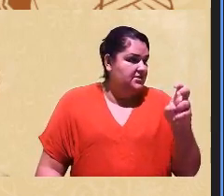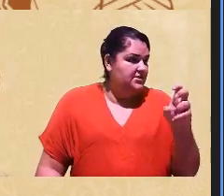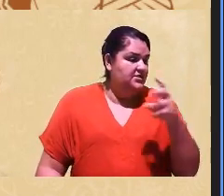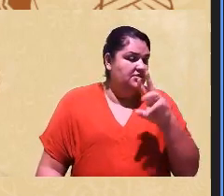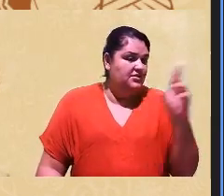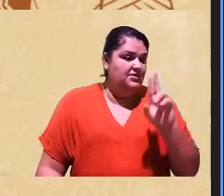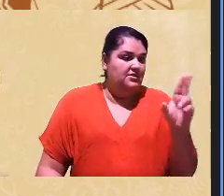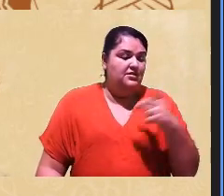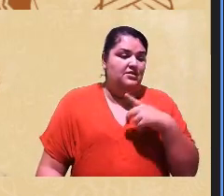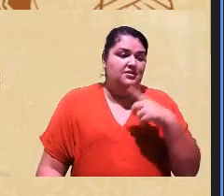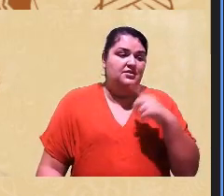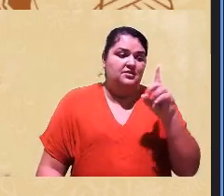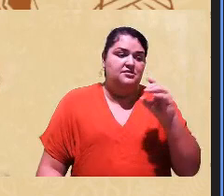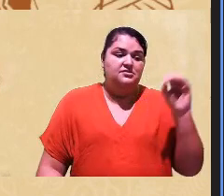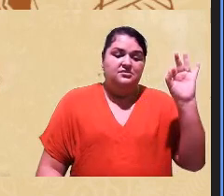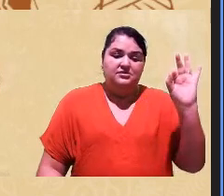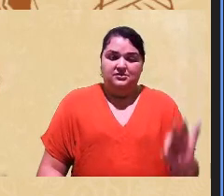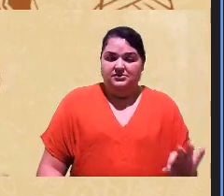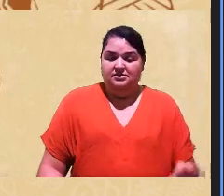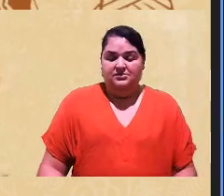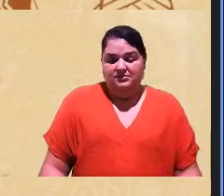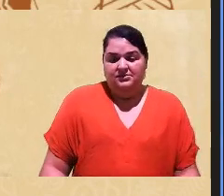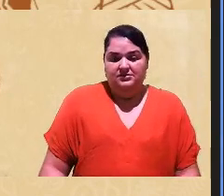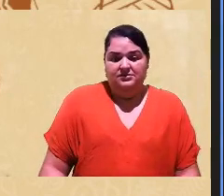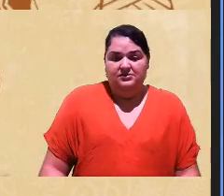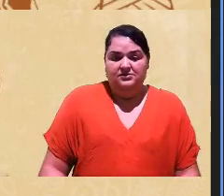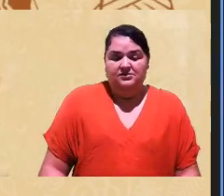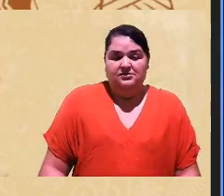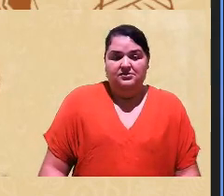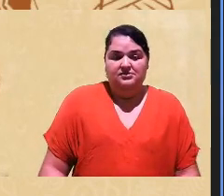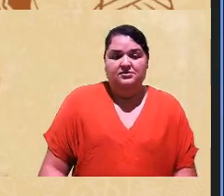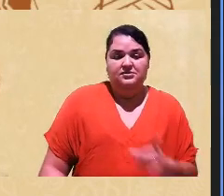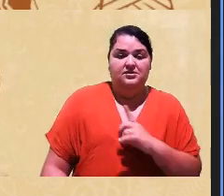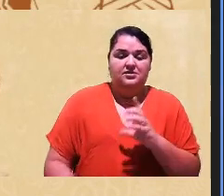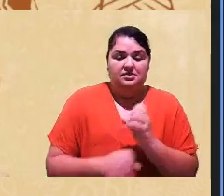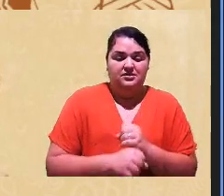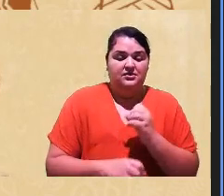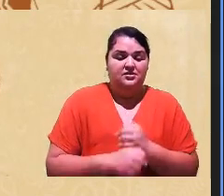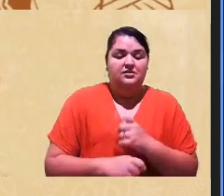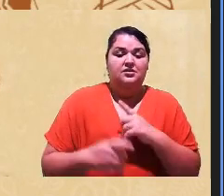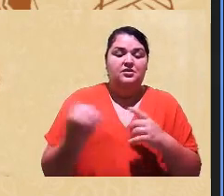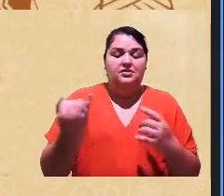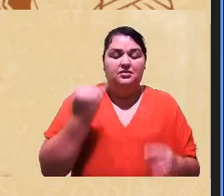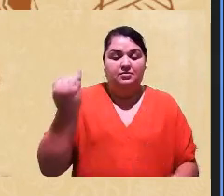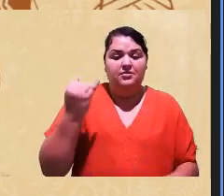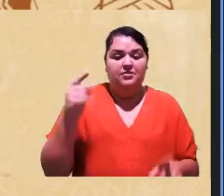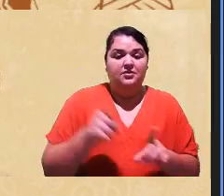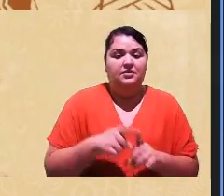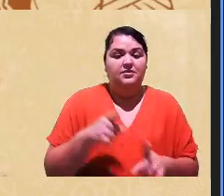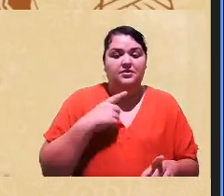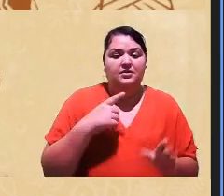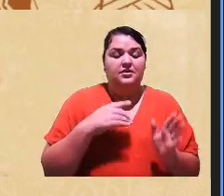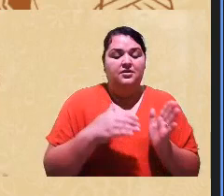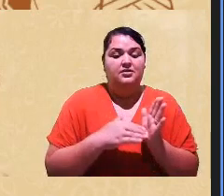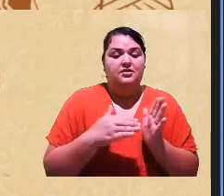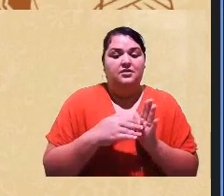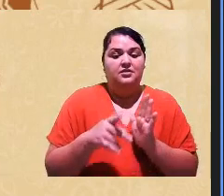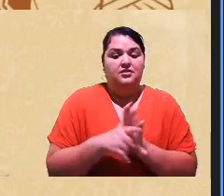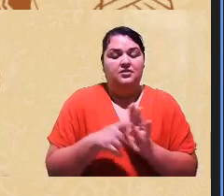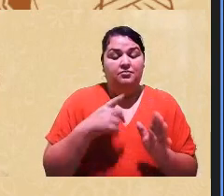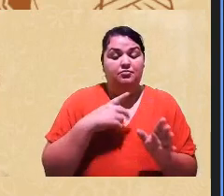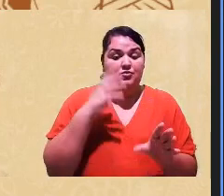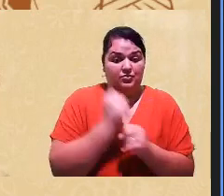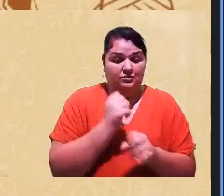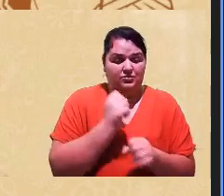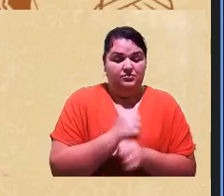praticamente foi 100% nas cotas né isso é um dado assim mostrando a importância como é radical as cotas e se você tem um